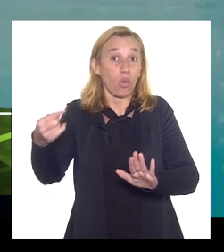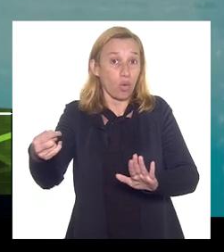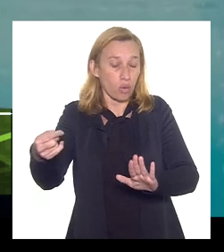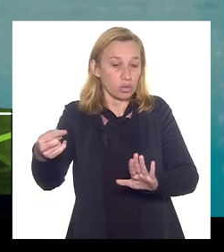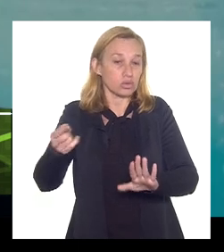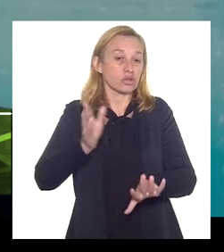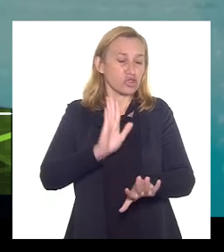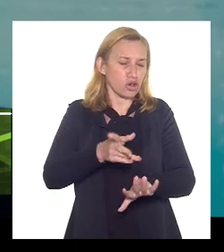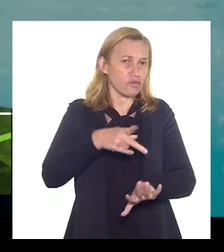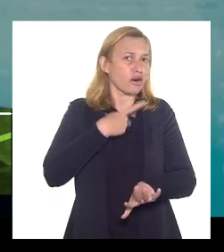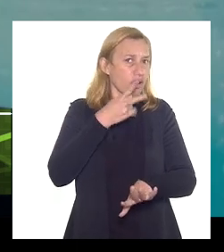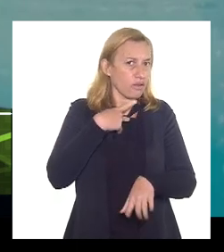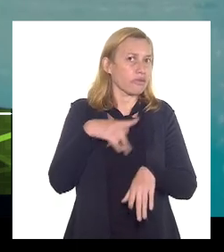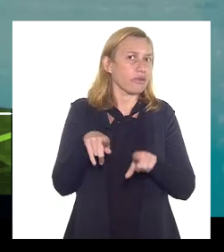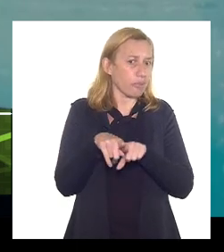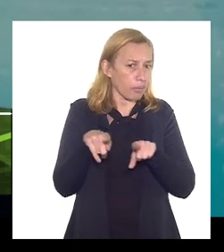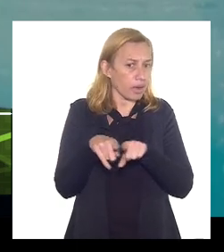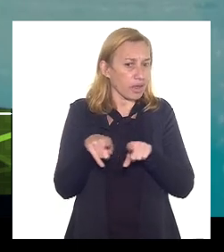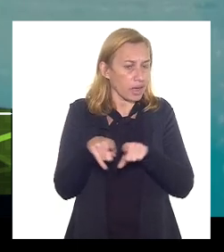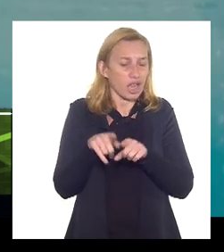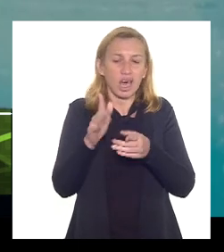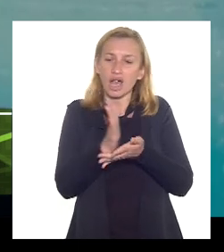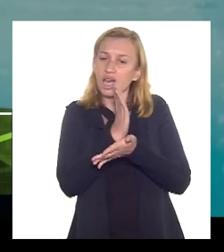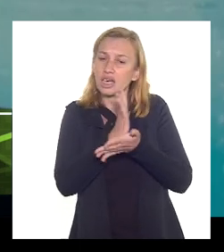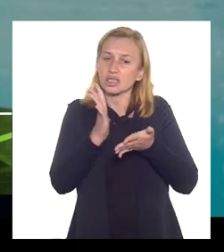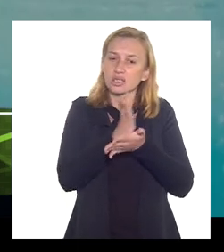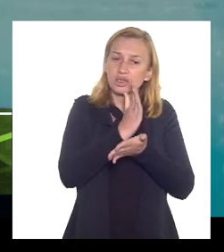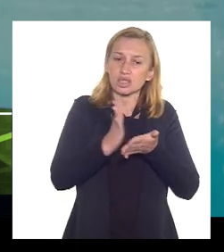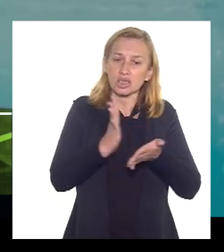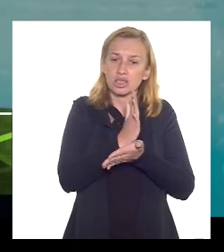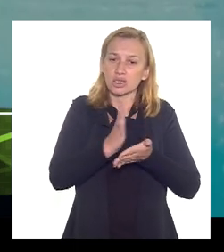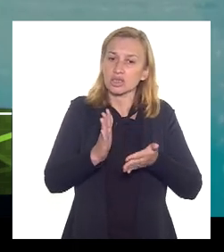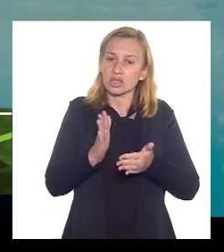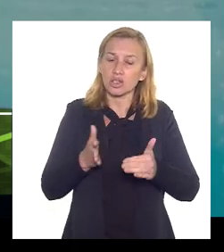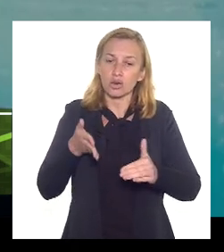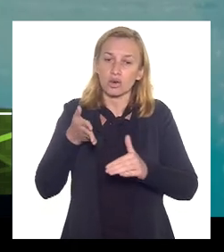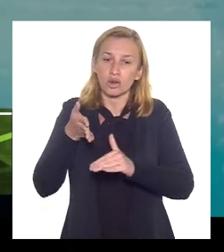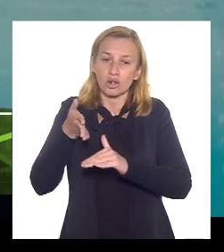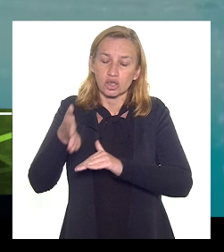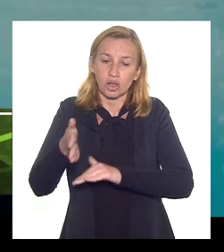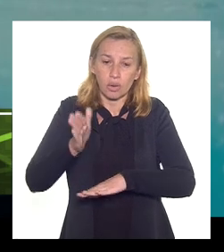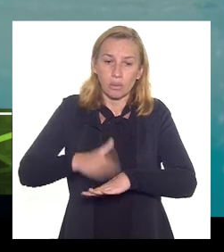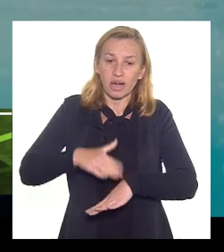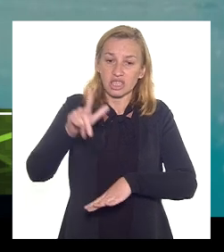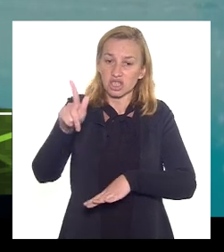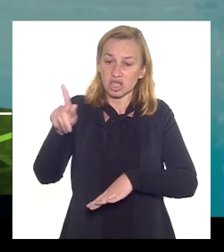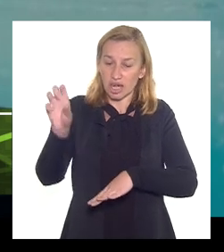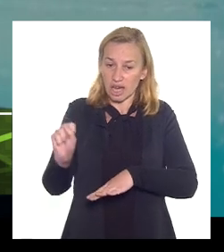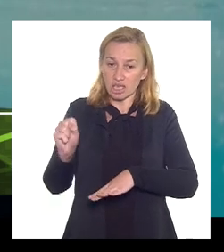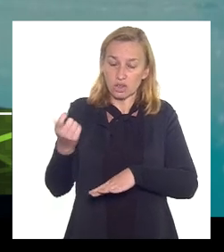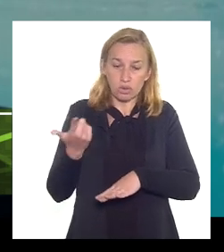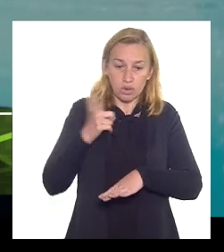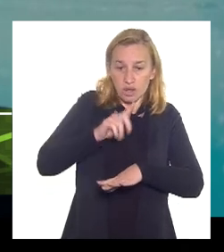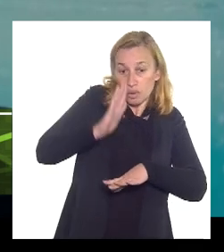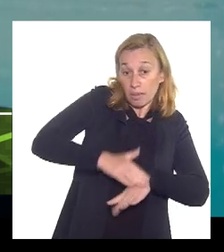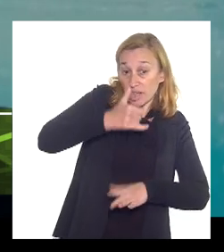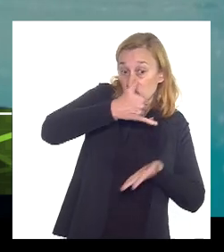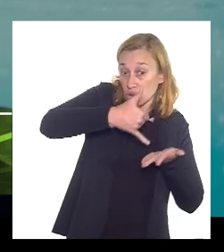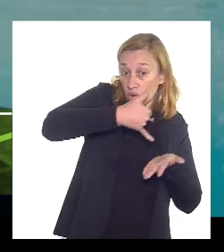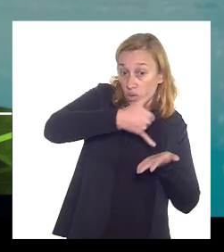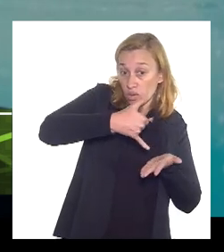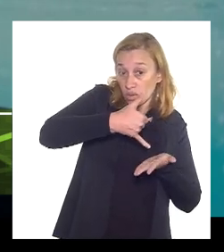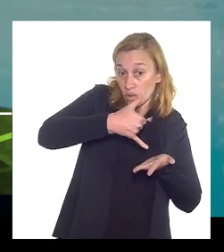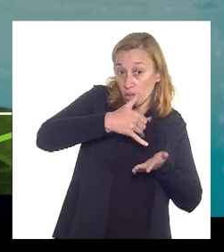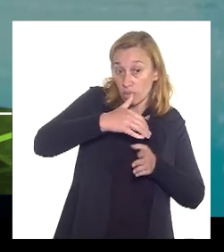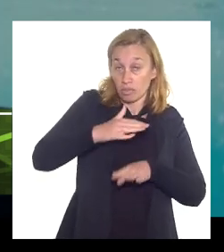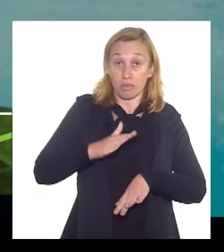eu coloquei que muitas vezes eu injetar mais gás eu recupero mais óleo eu produzo mais tem mais receita